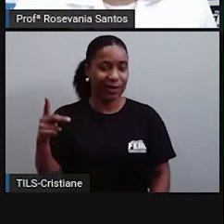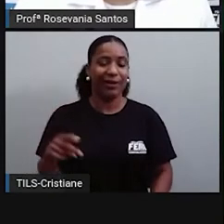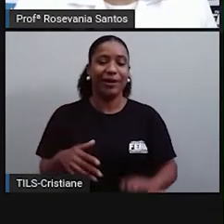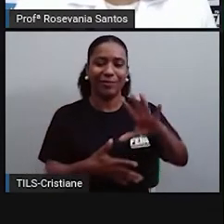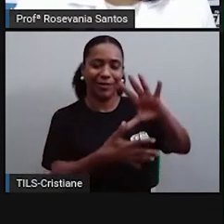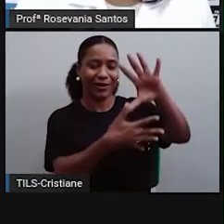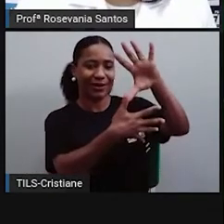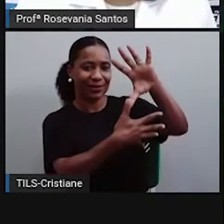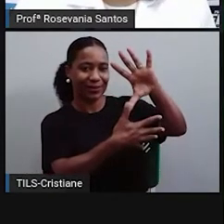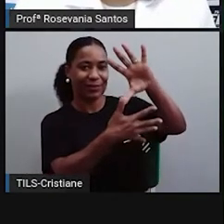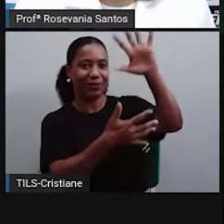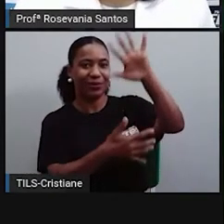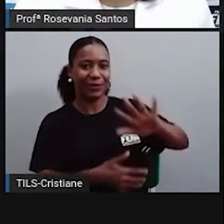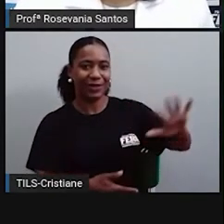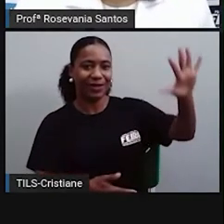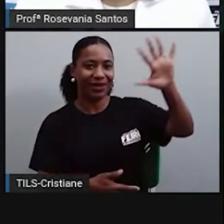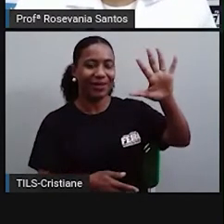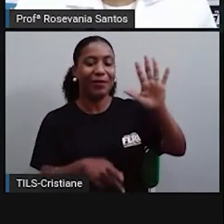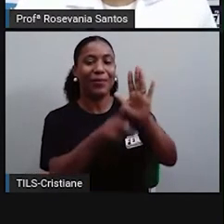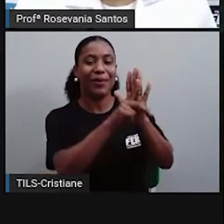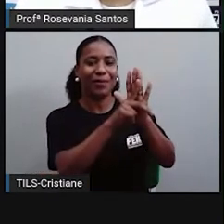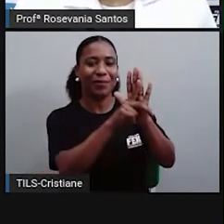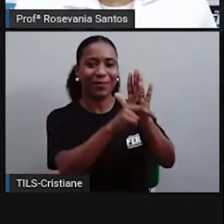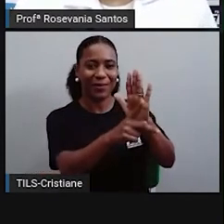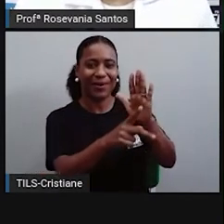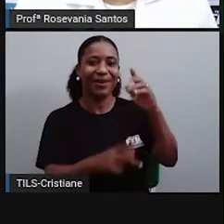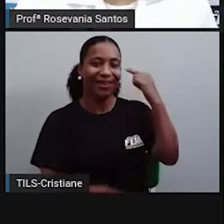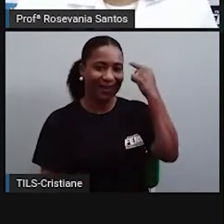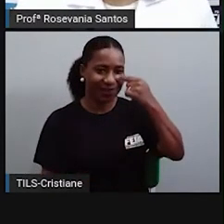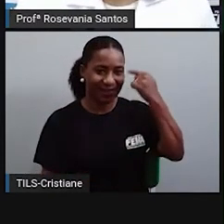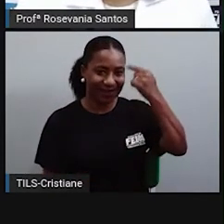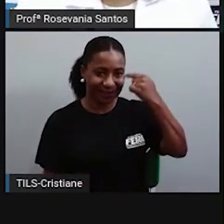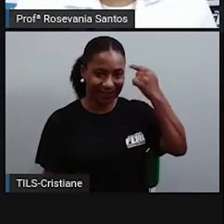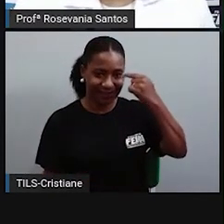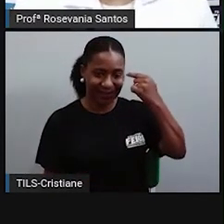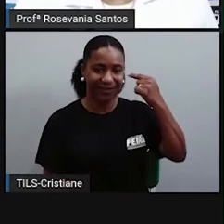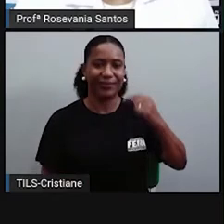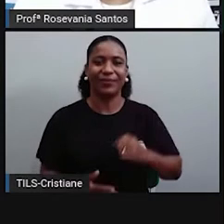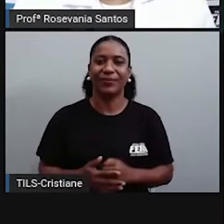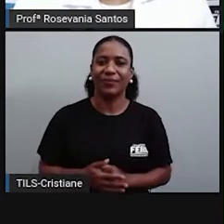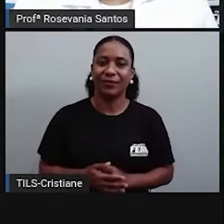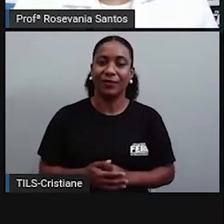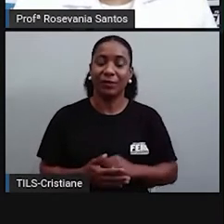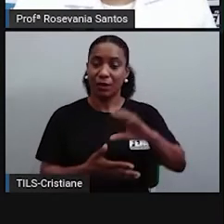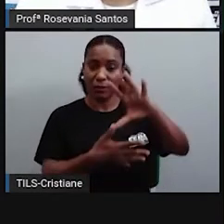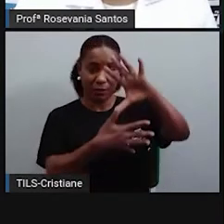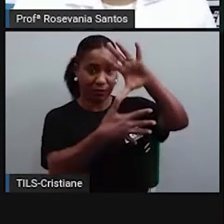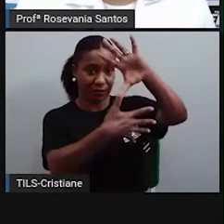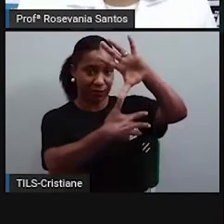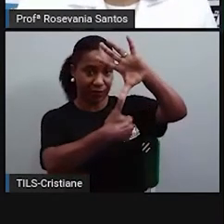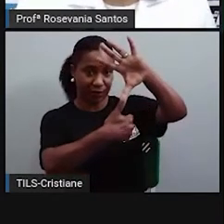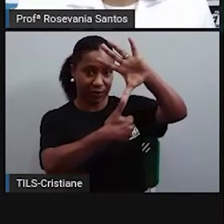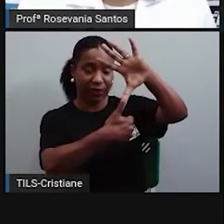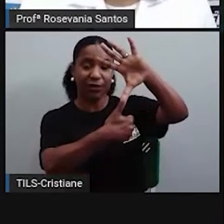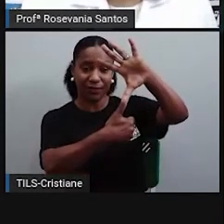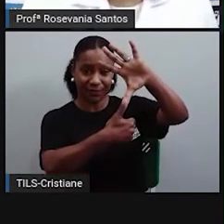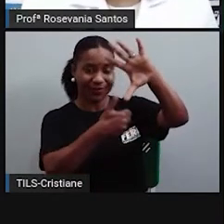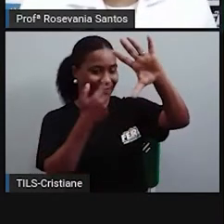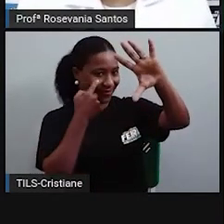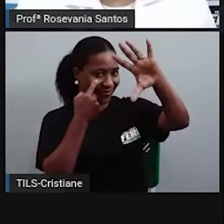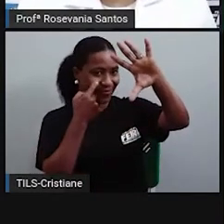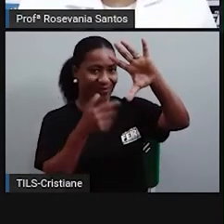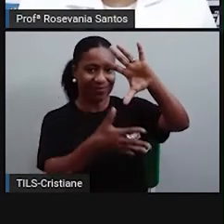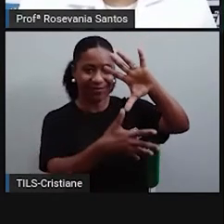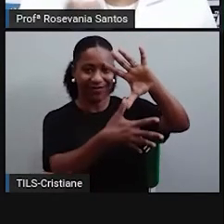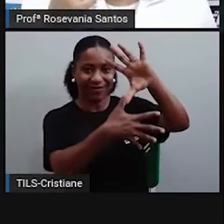pertencendo à Espanha, nessa divisão aqui da América do Sul. Então, dos três países que hoje compõem